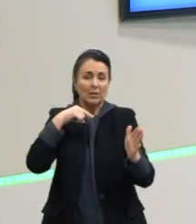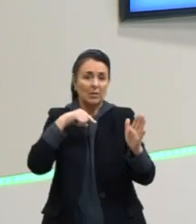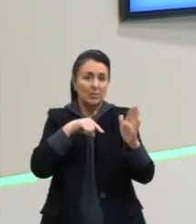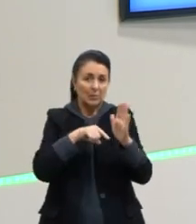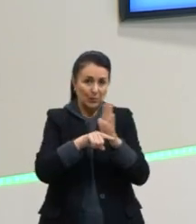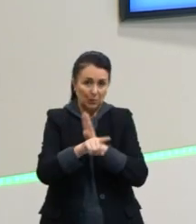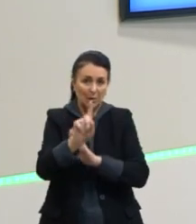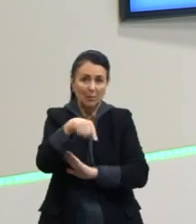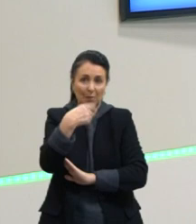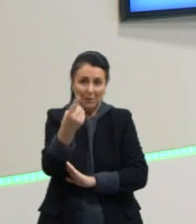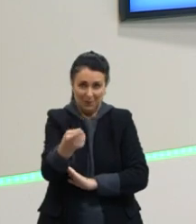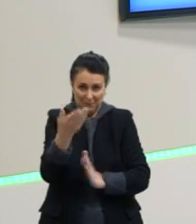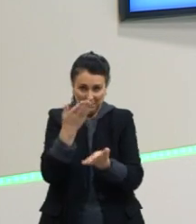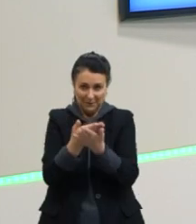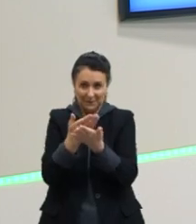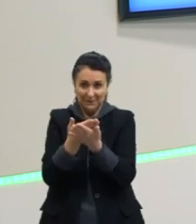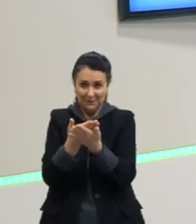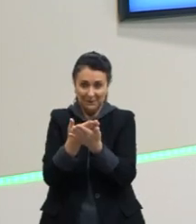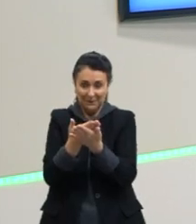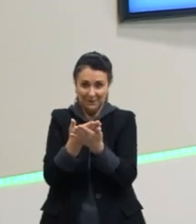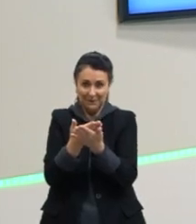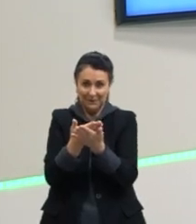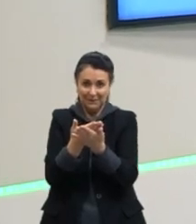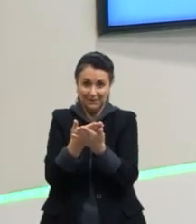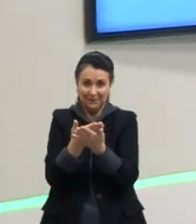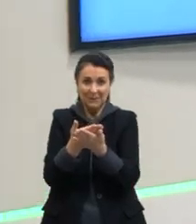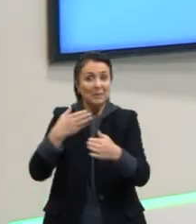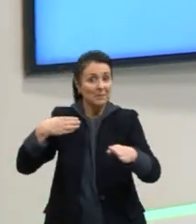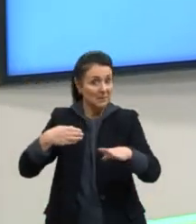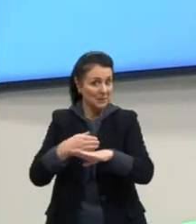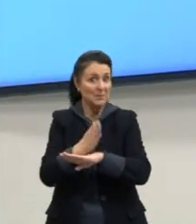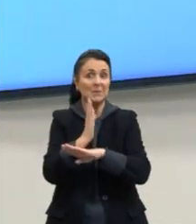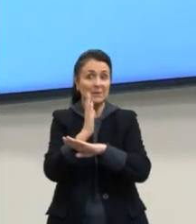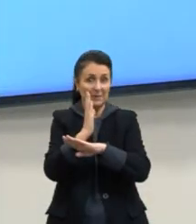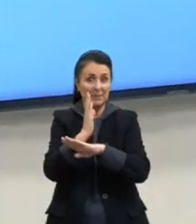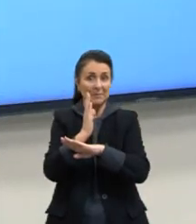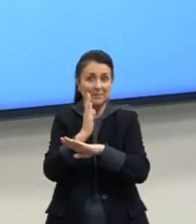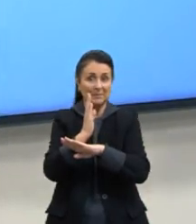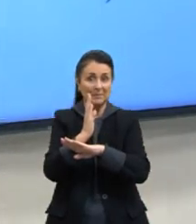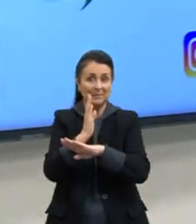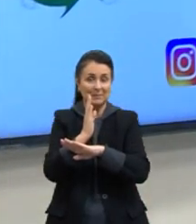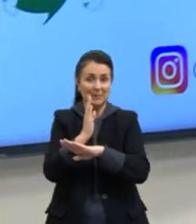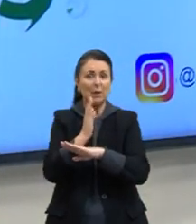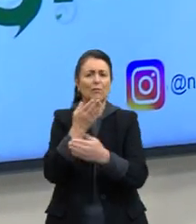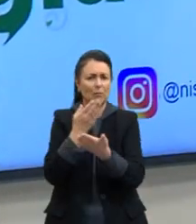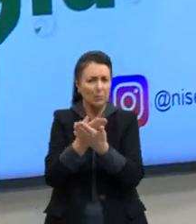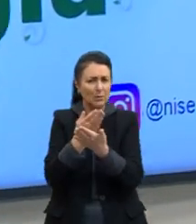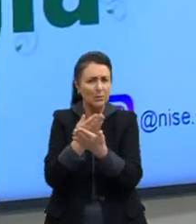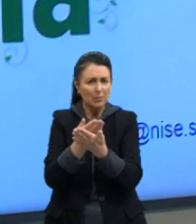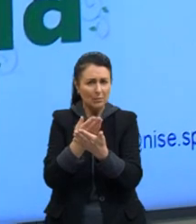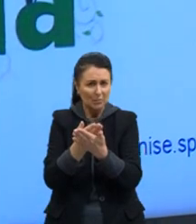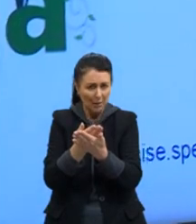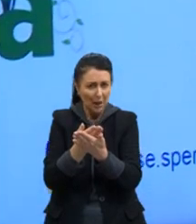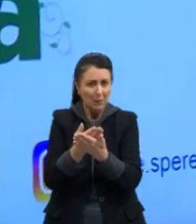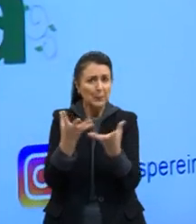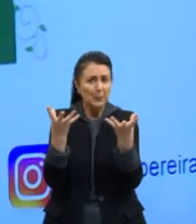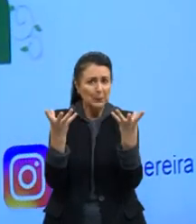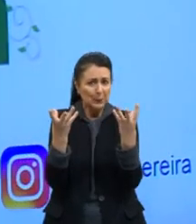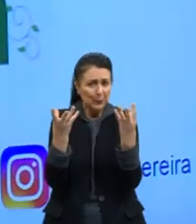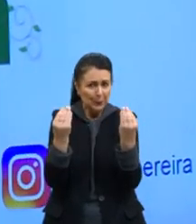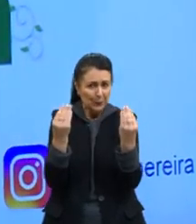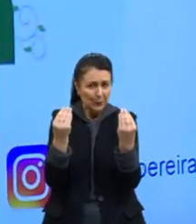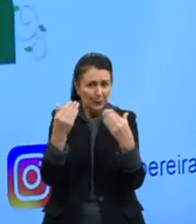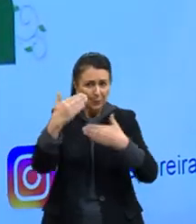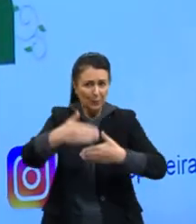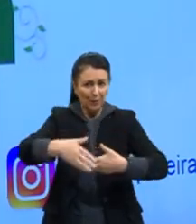próxima oportunidade. Então, partiu passar, chega de preguiça, não deixa para a última hora para estudar para o